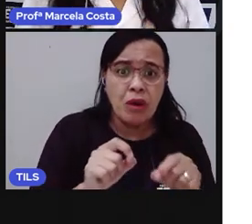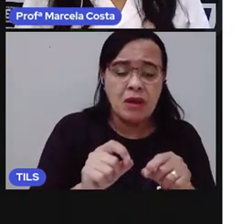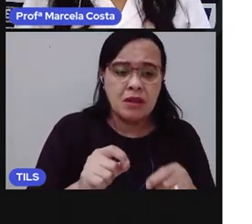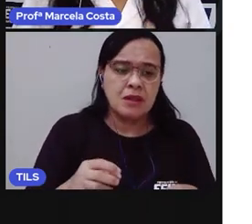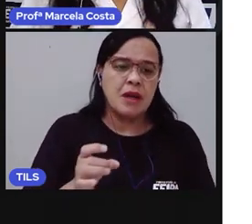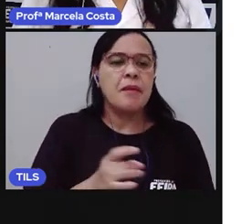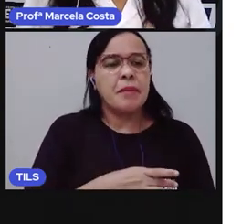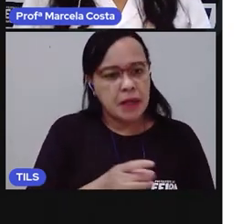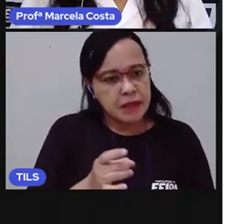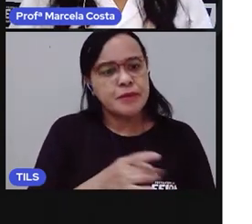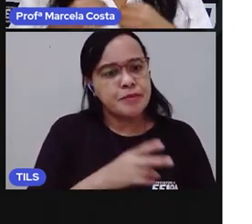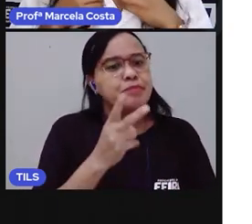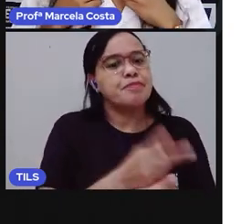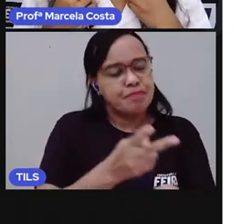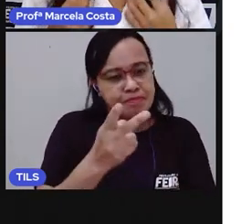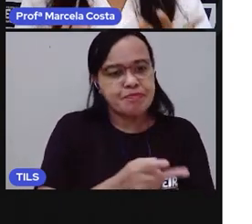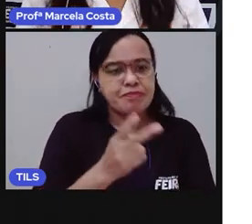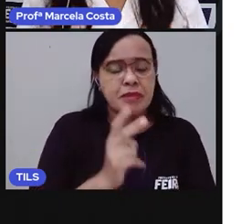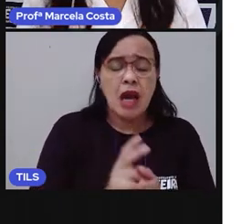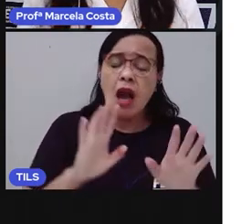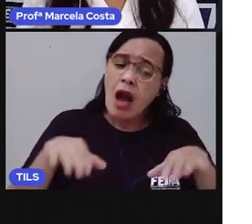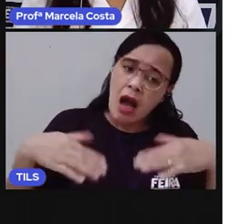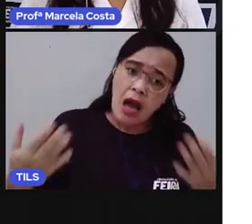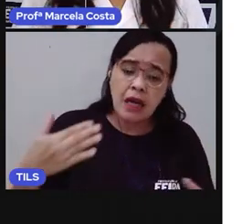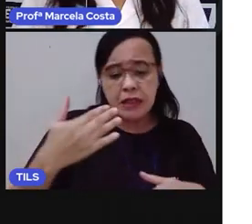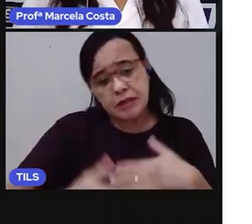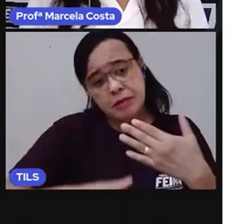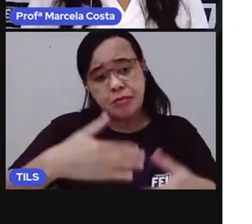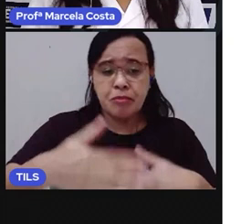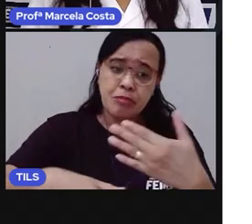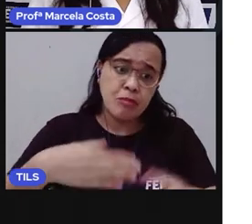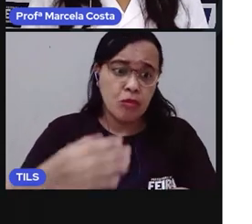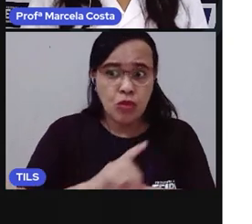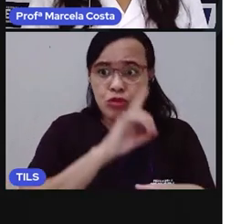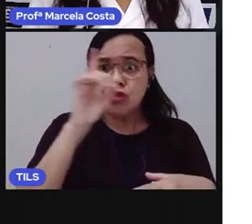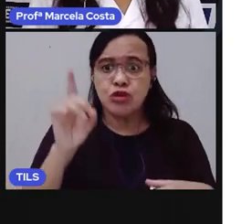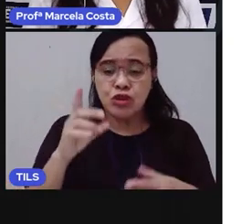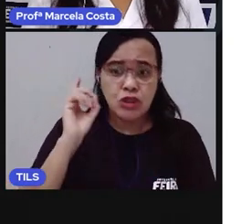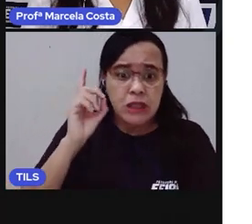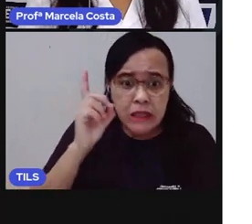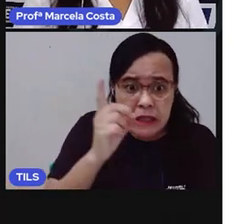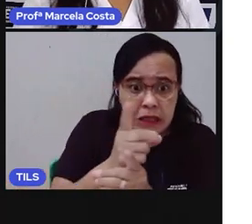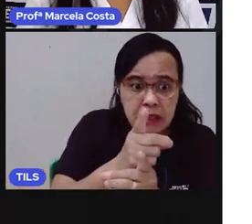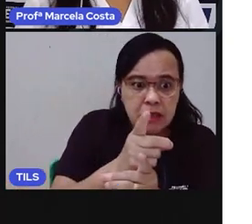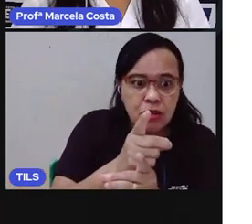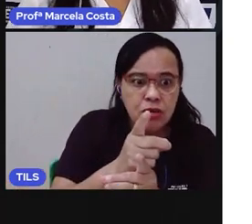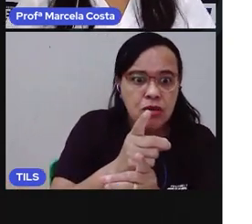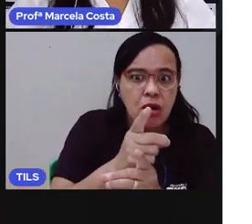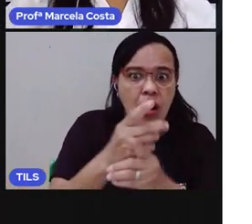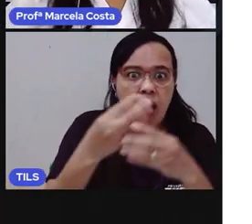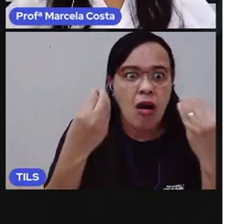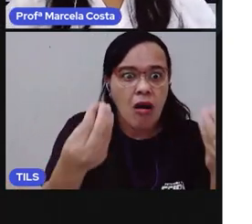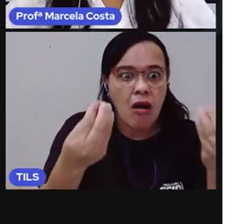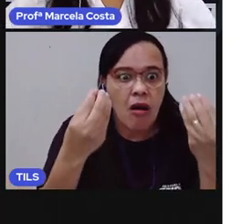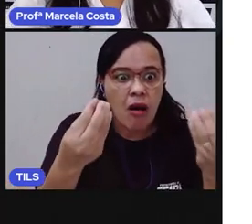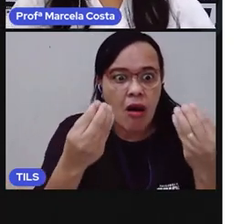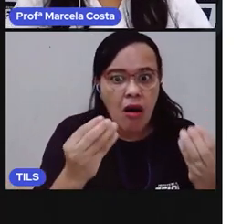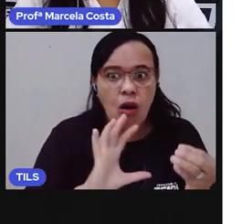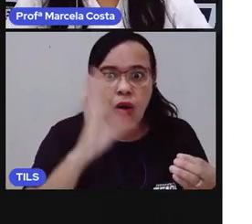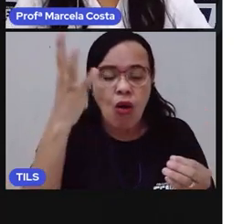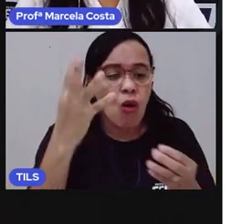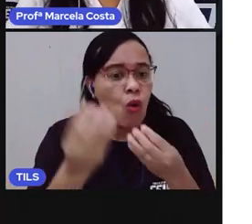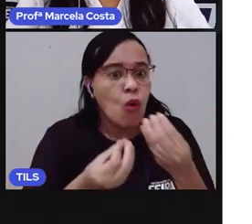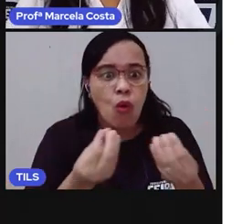E aí, um belo dia, ela encontrou o tal do lobo. E aí, o que será que aconteceu quando ela